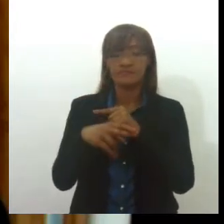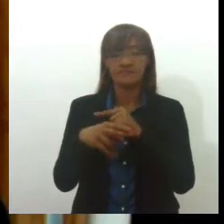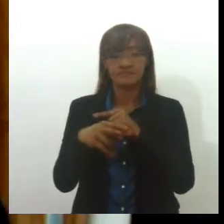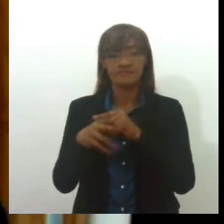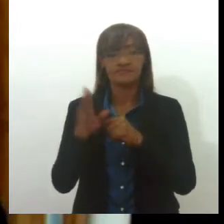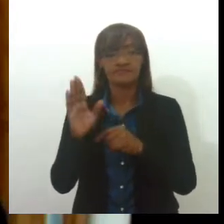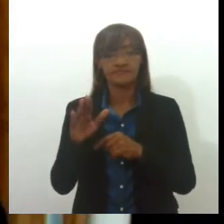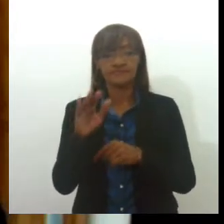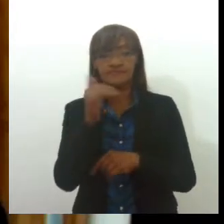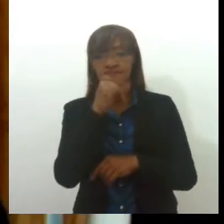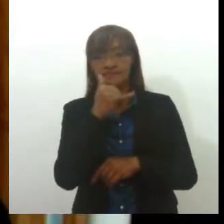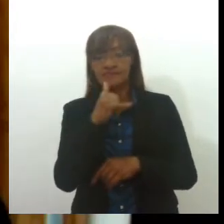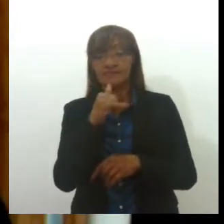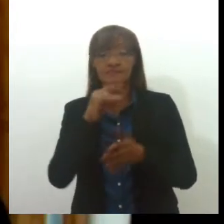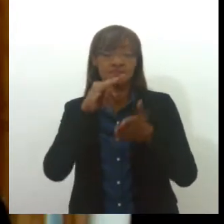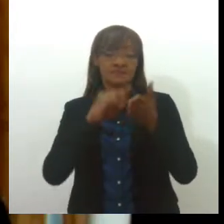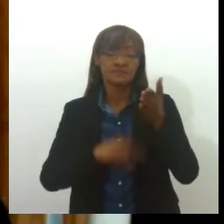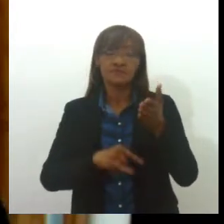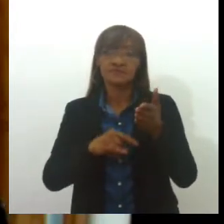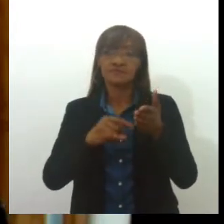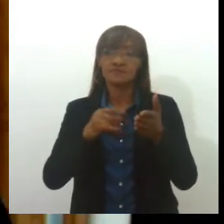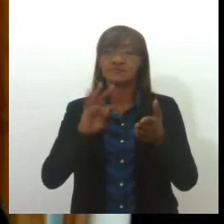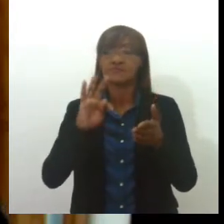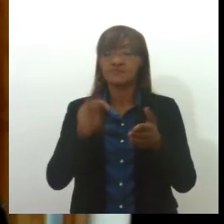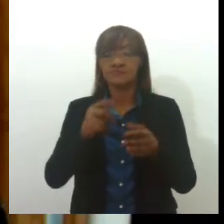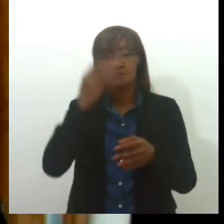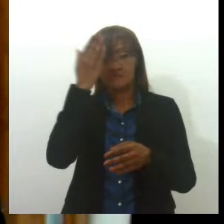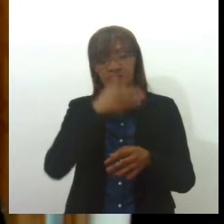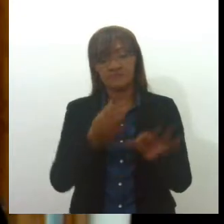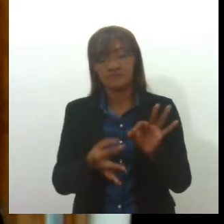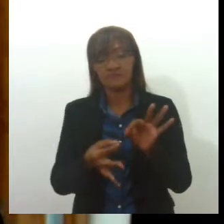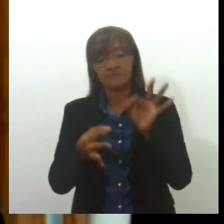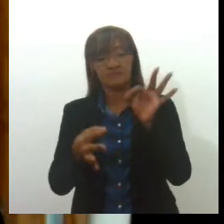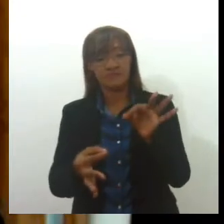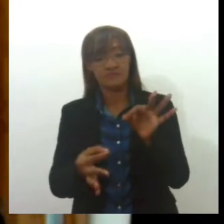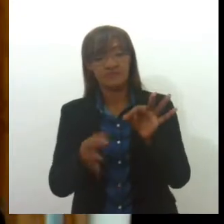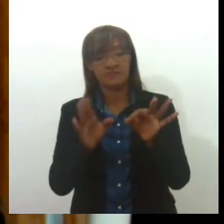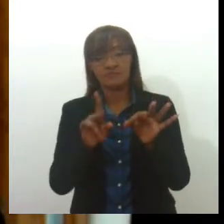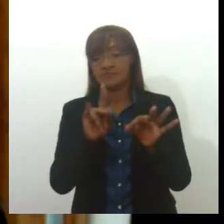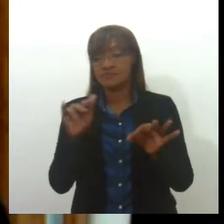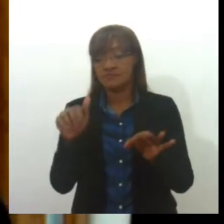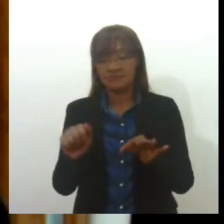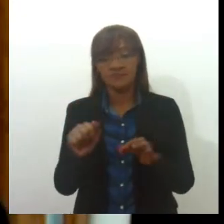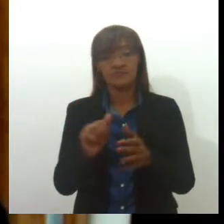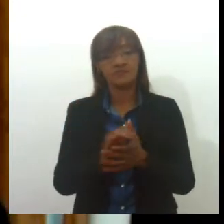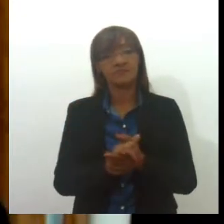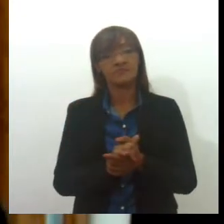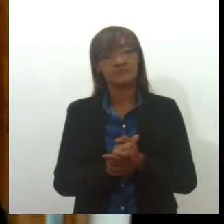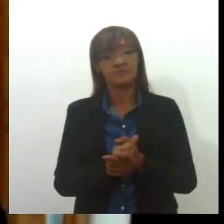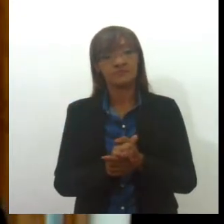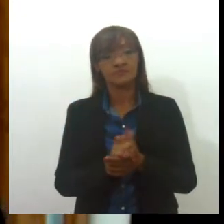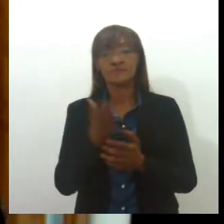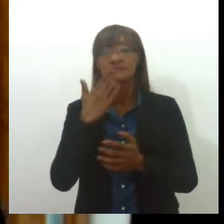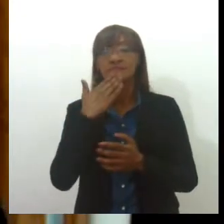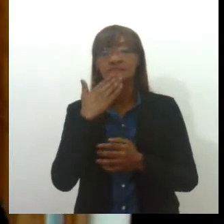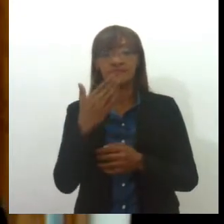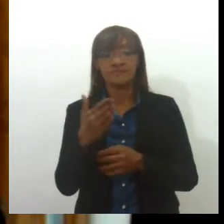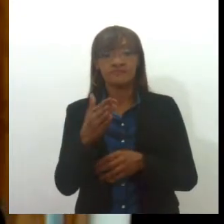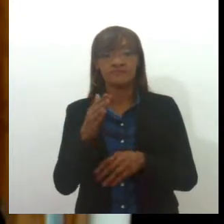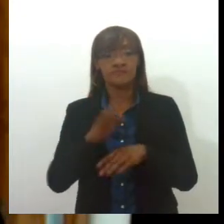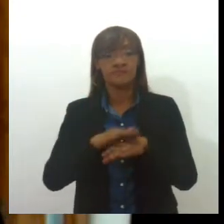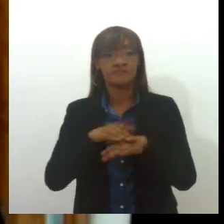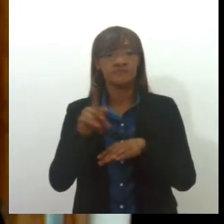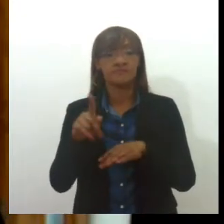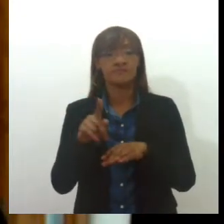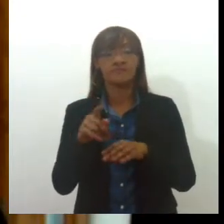juntar a documentação, demonstrando que o corte foi feito, a data que o corte foi feito, e solicitar o PROCON providências. Quais